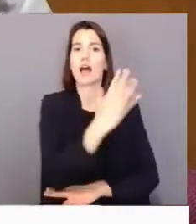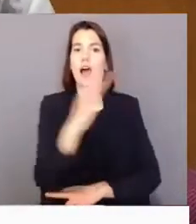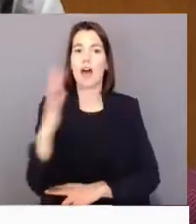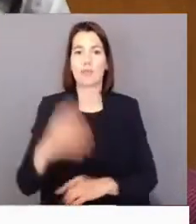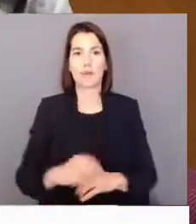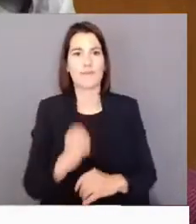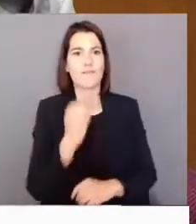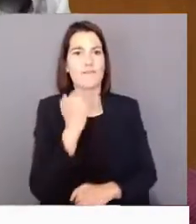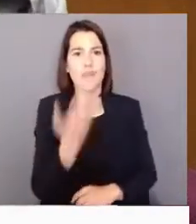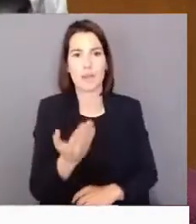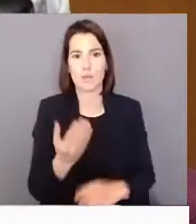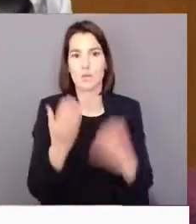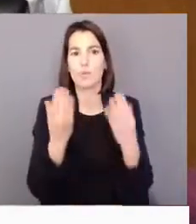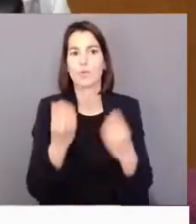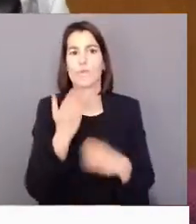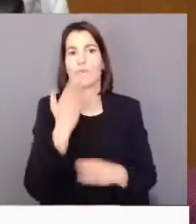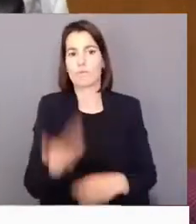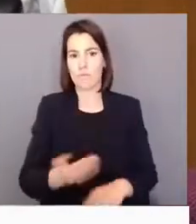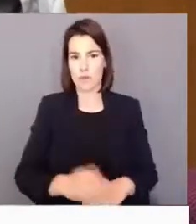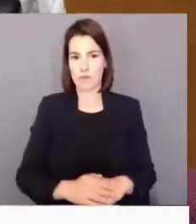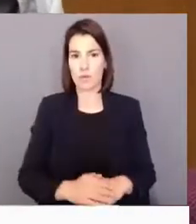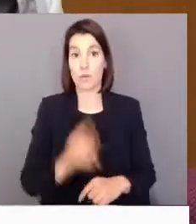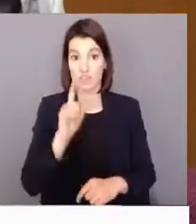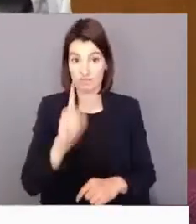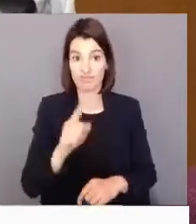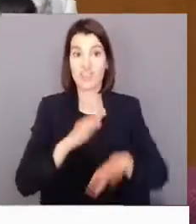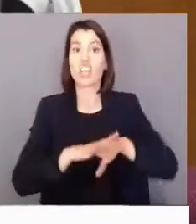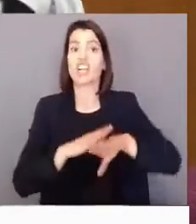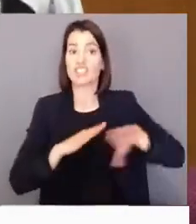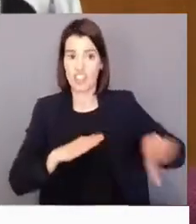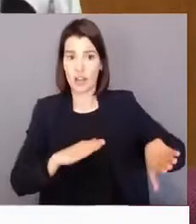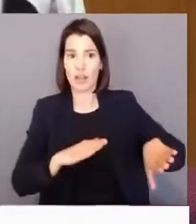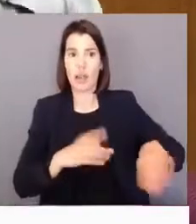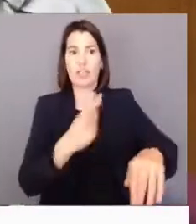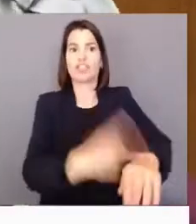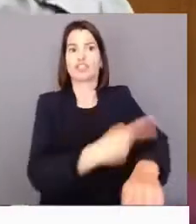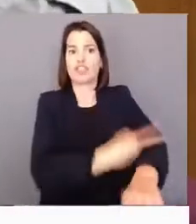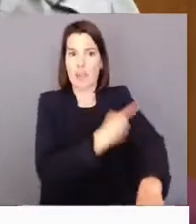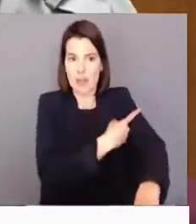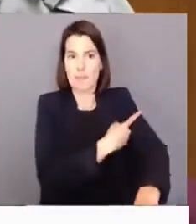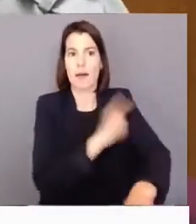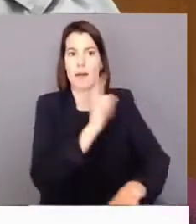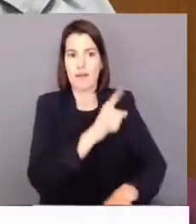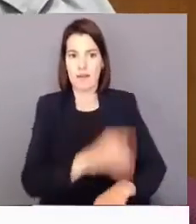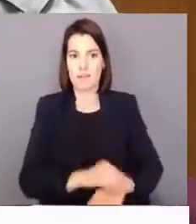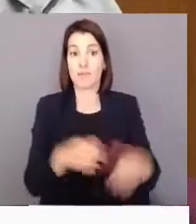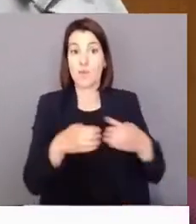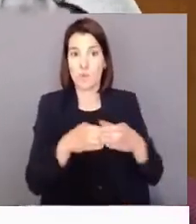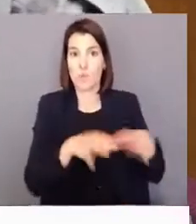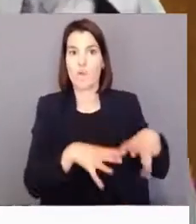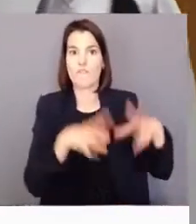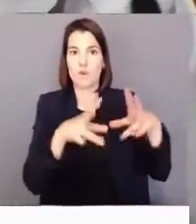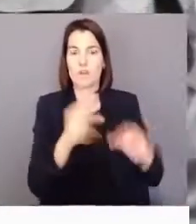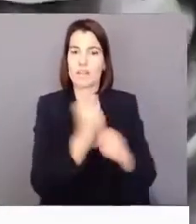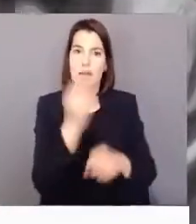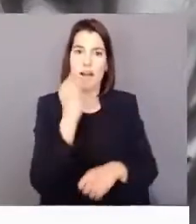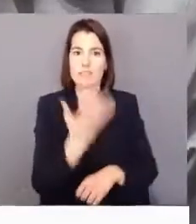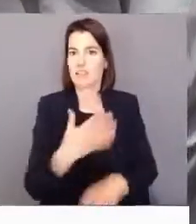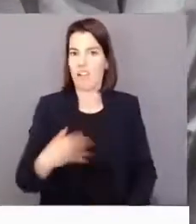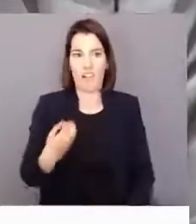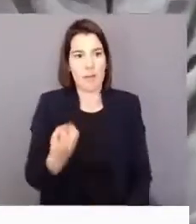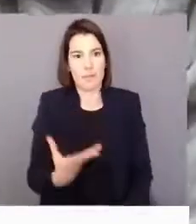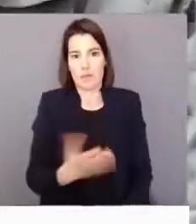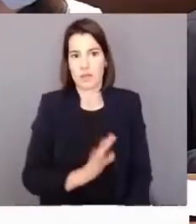Isto é a extrema esquerda a funcionar. Isto é o grupo evoluir a trabalhar. Lamentável. Tenho dito.